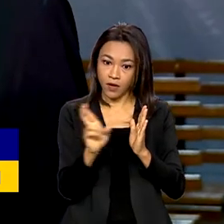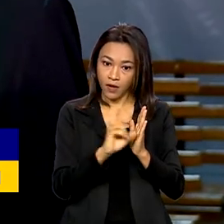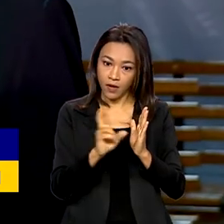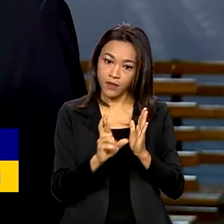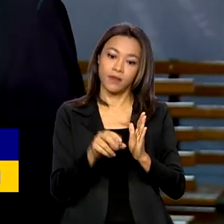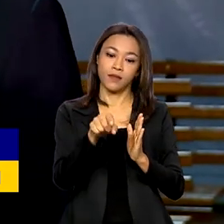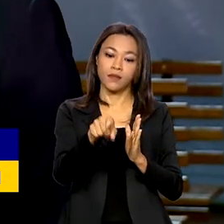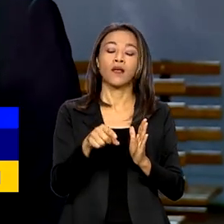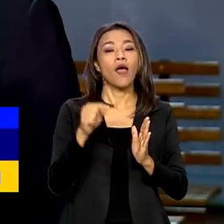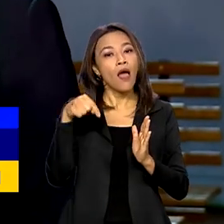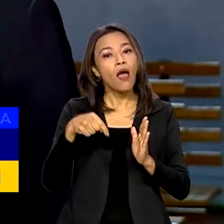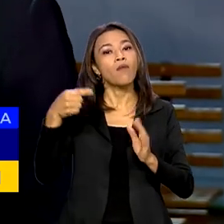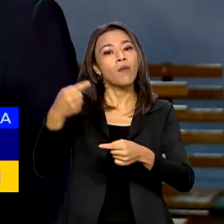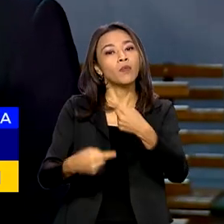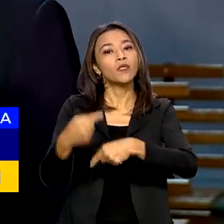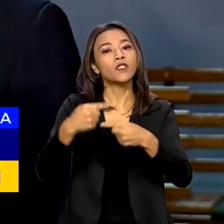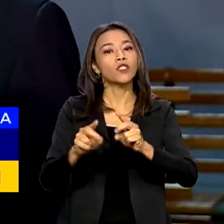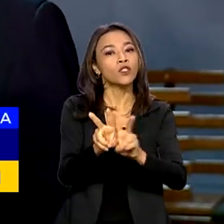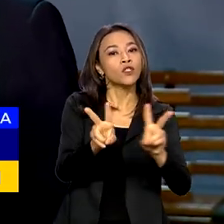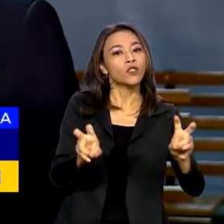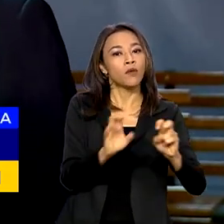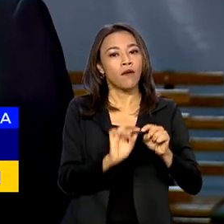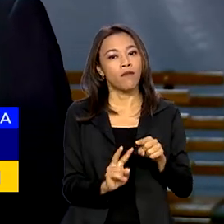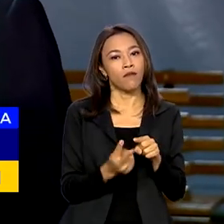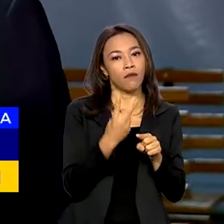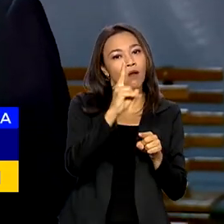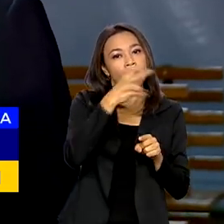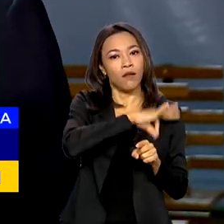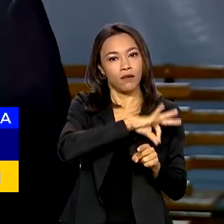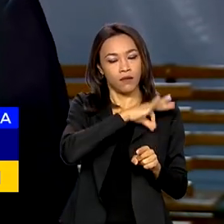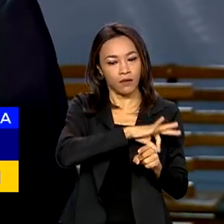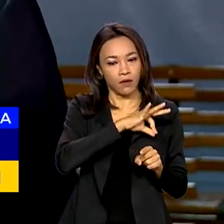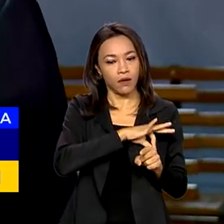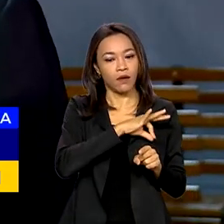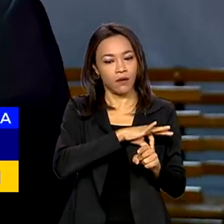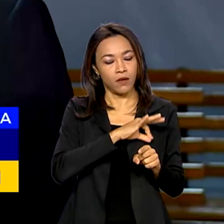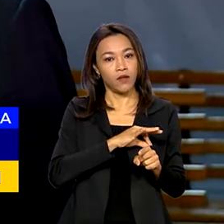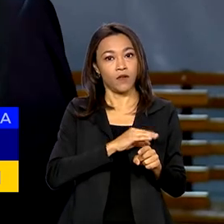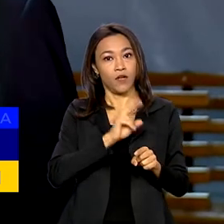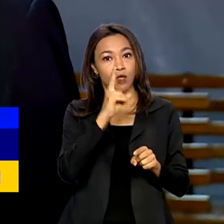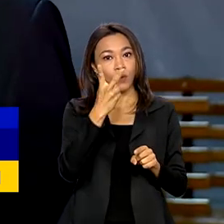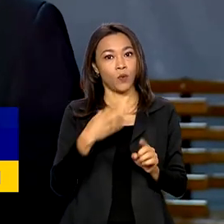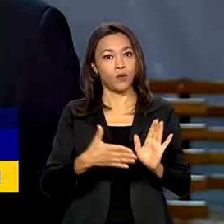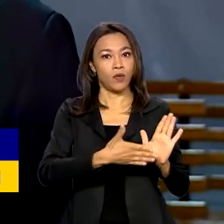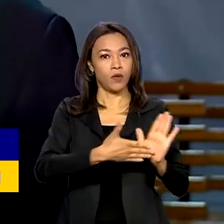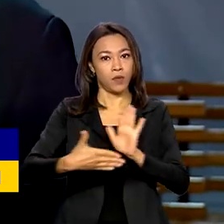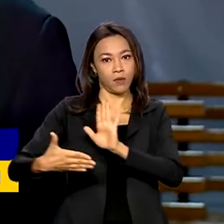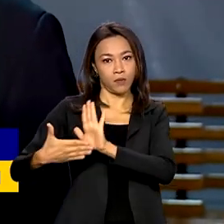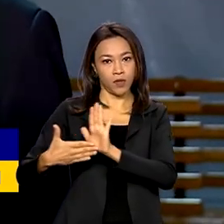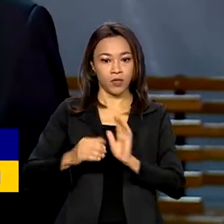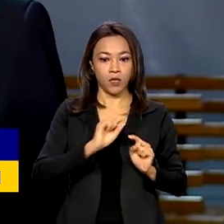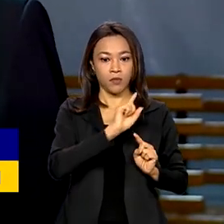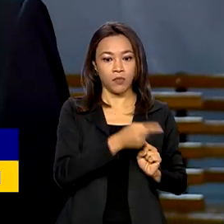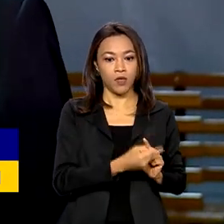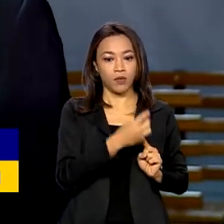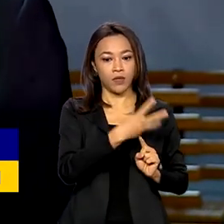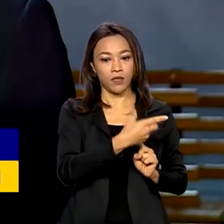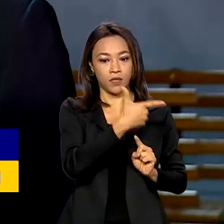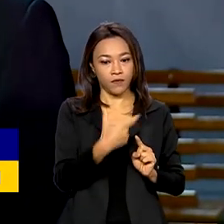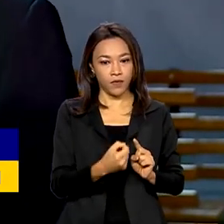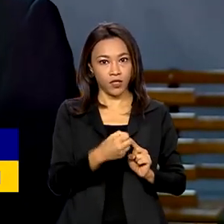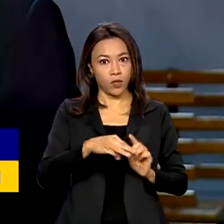a política de valorização do salário mínimo, que nós vamos andar em dois formatos, R$ 1.320 vai por medida